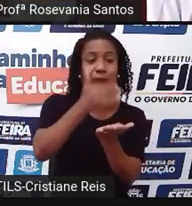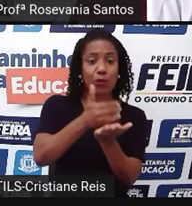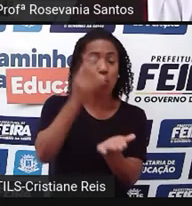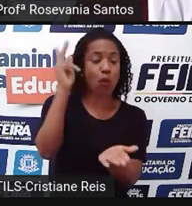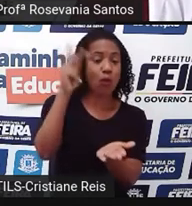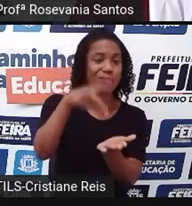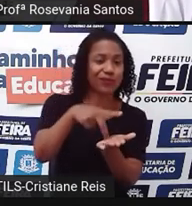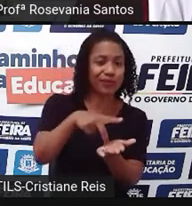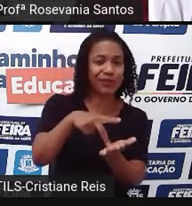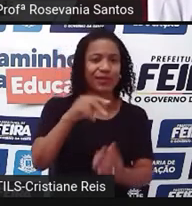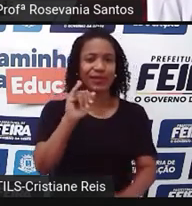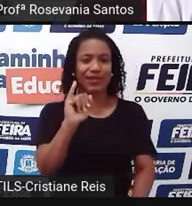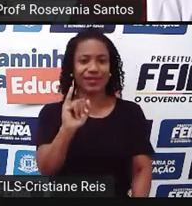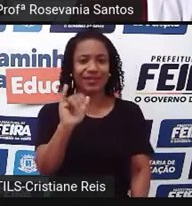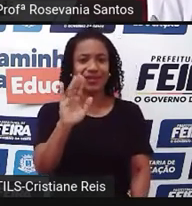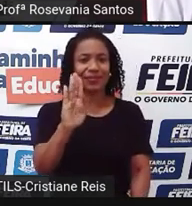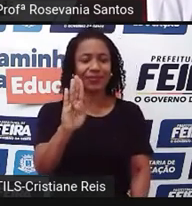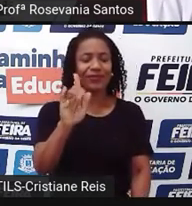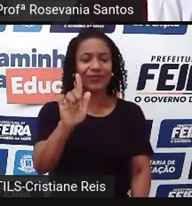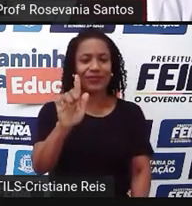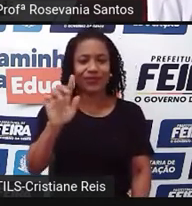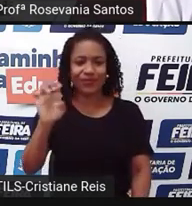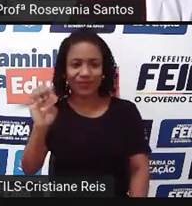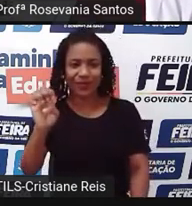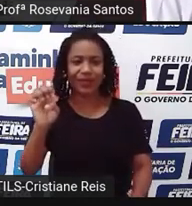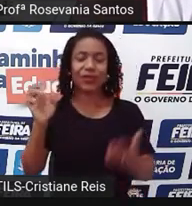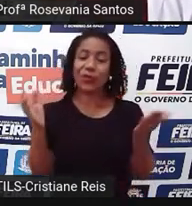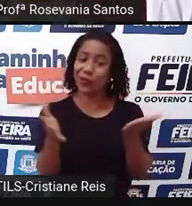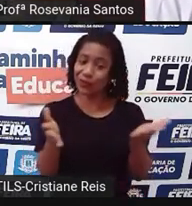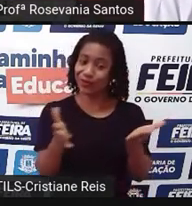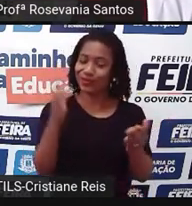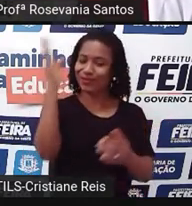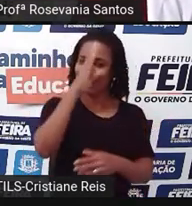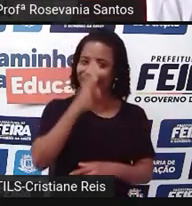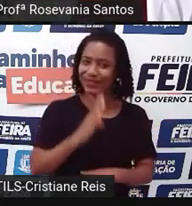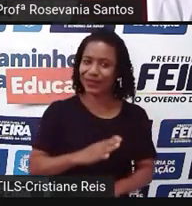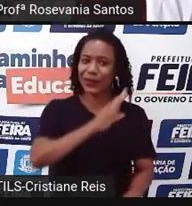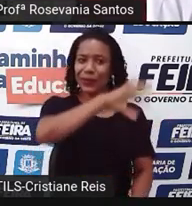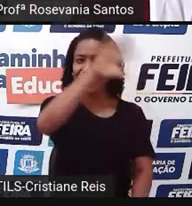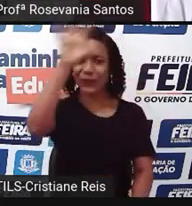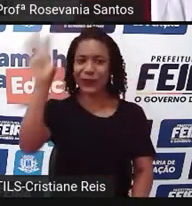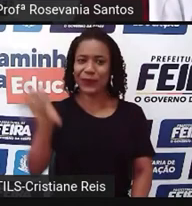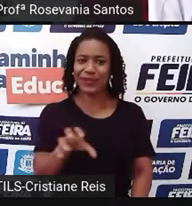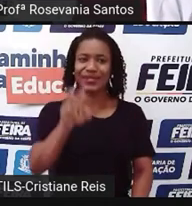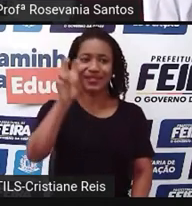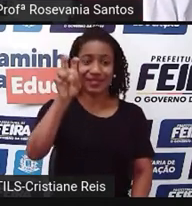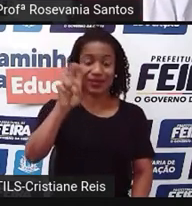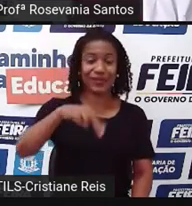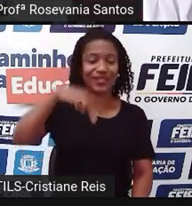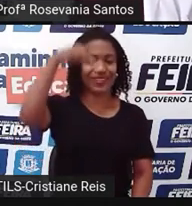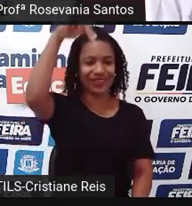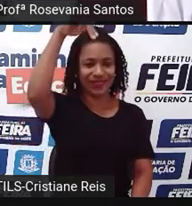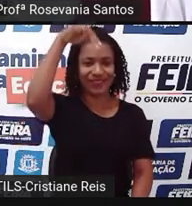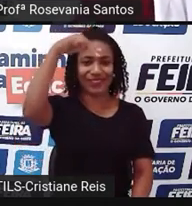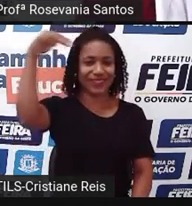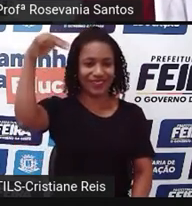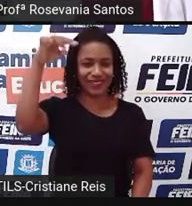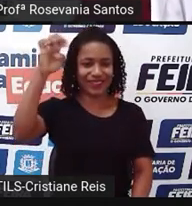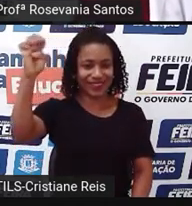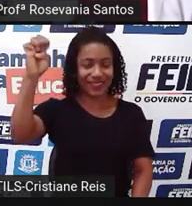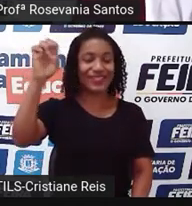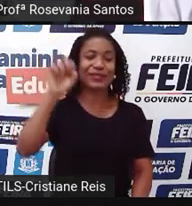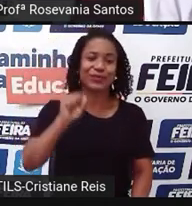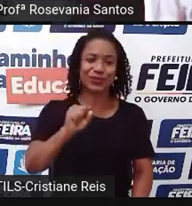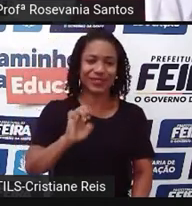divisão é o IBGE. Então, atualmente, o Brasil possui cinco regiões, que é a região norte, a região nordeste, a região